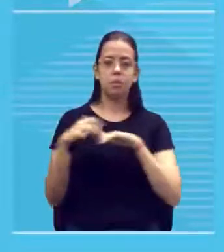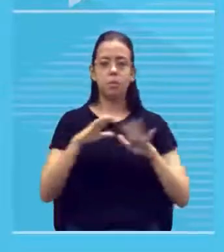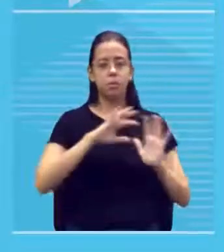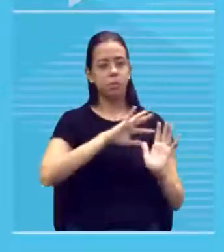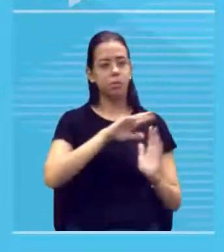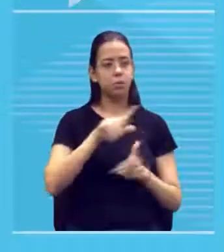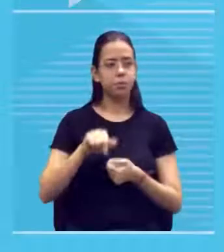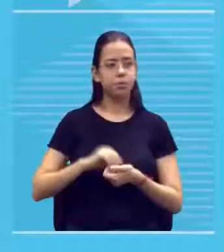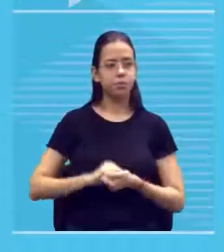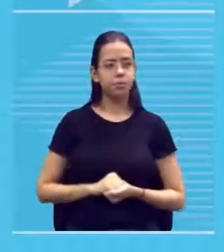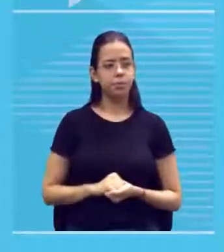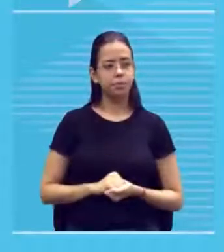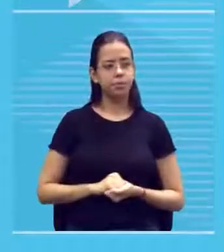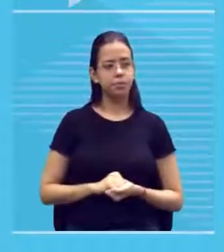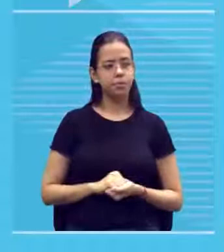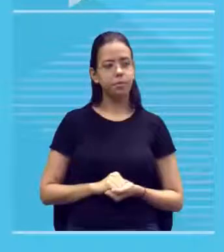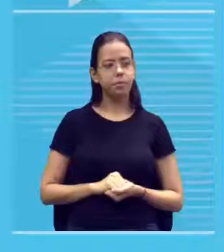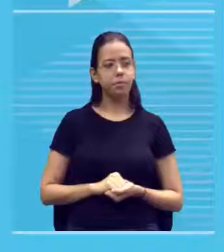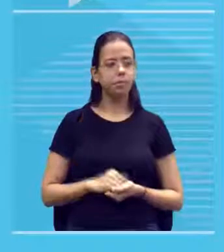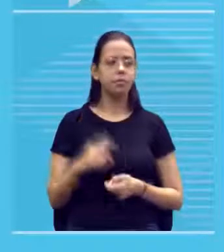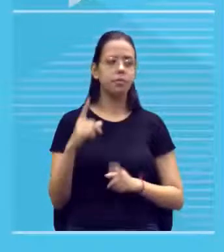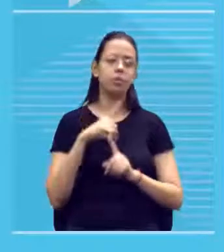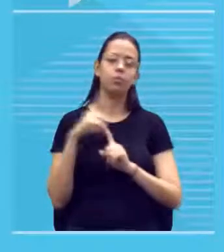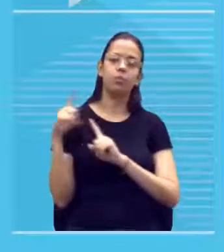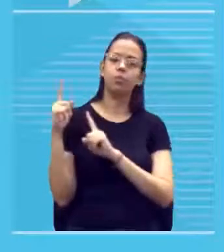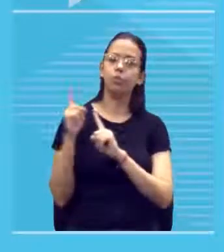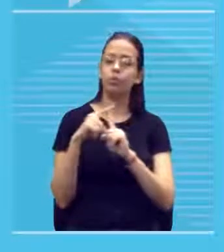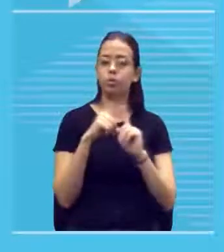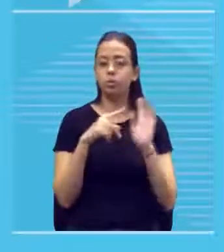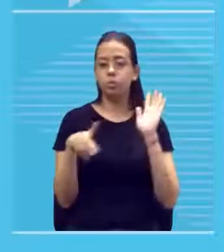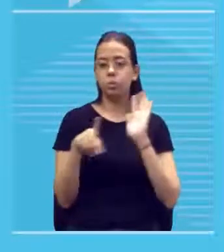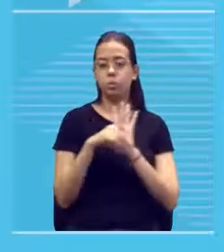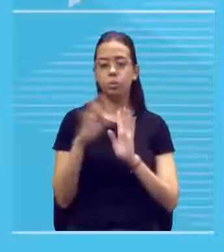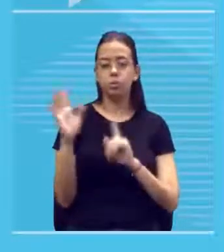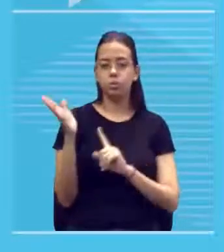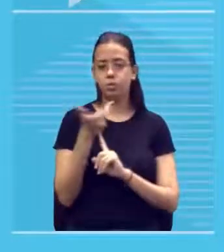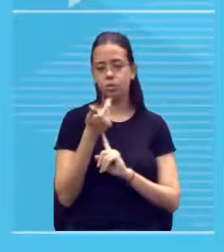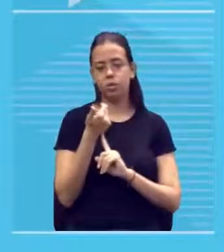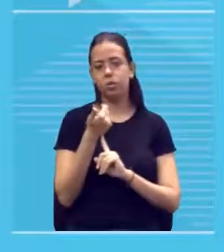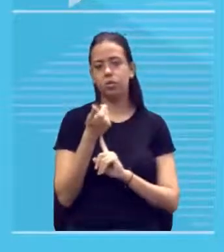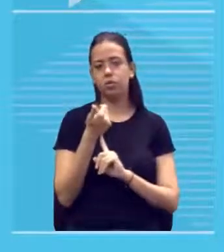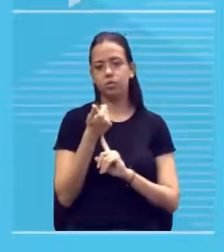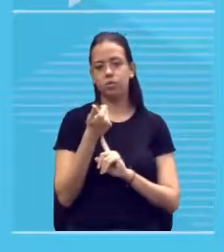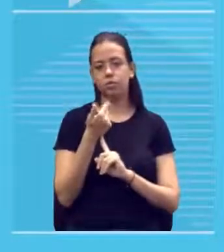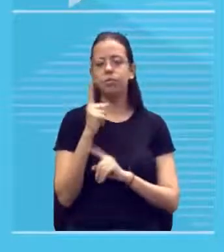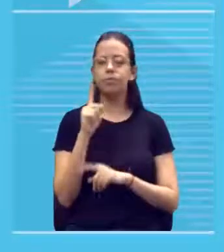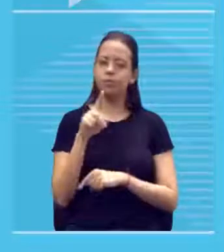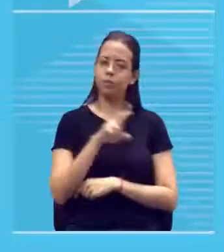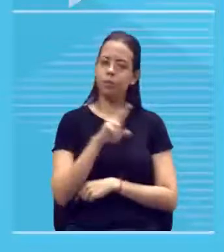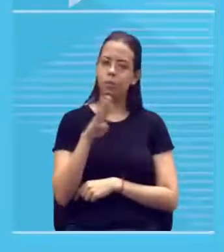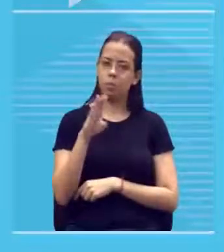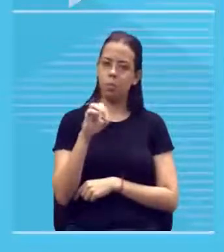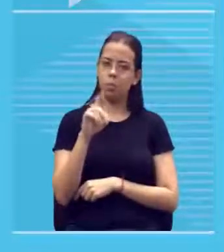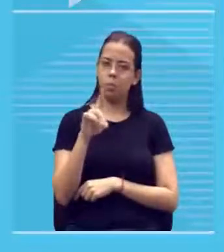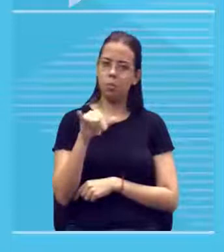específica de pintura corporal na arte chamada de bariarte